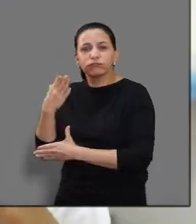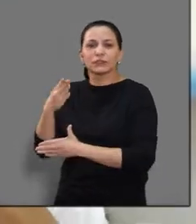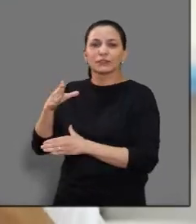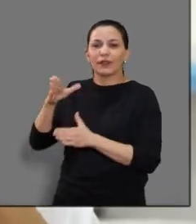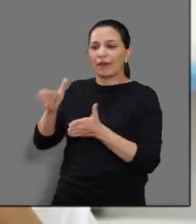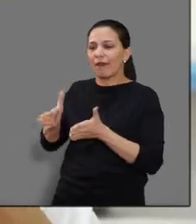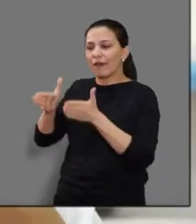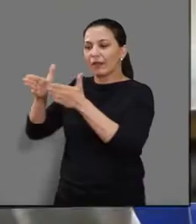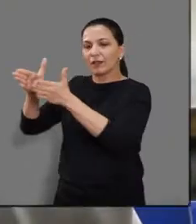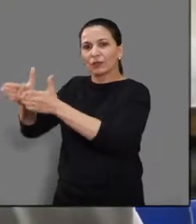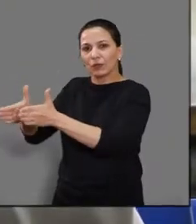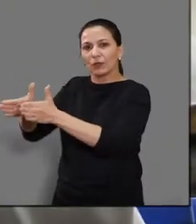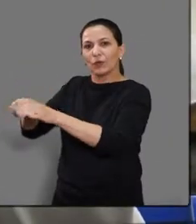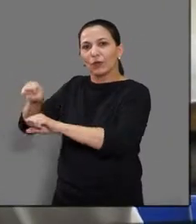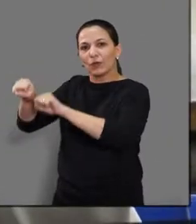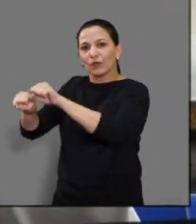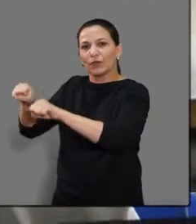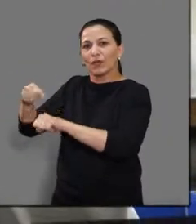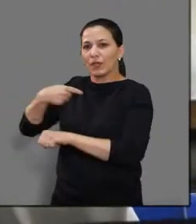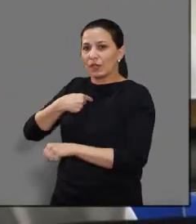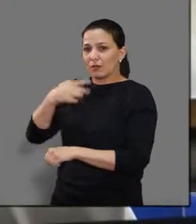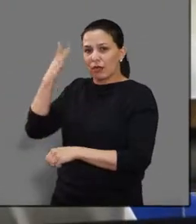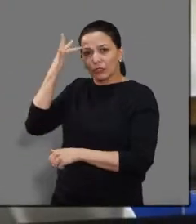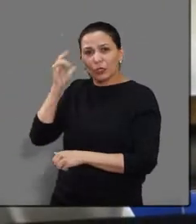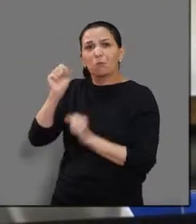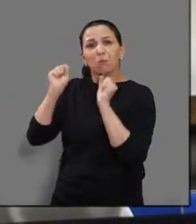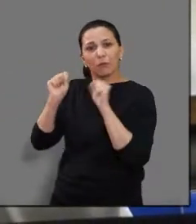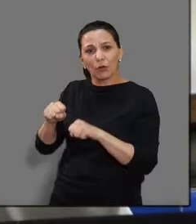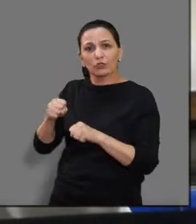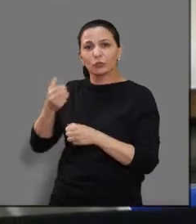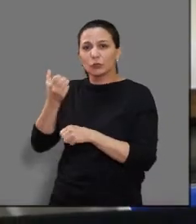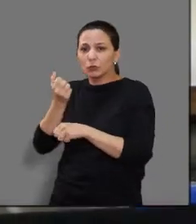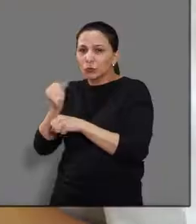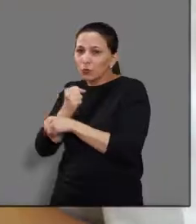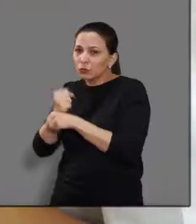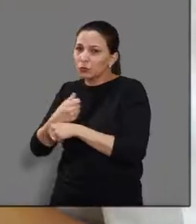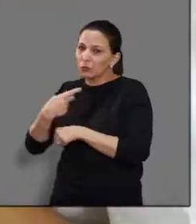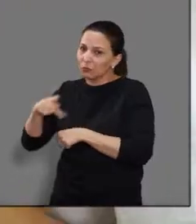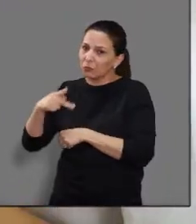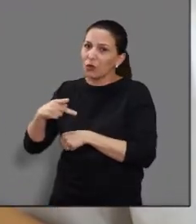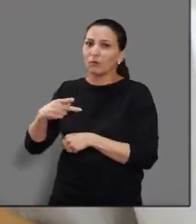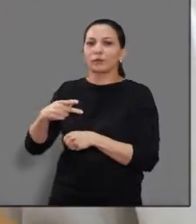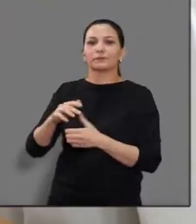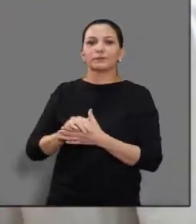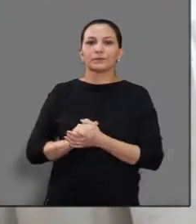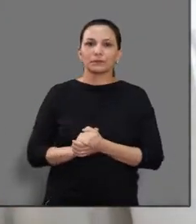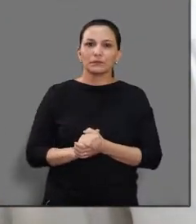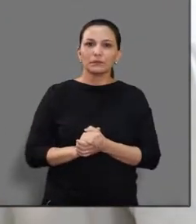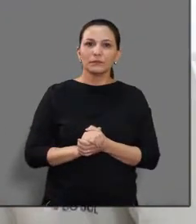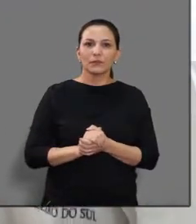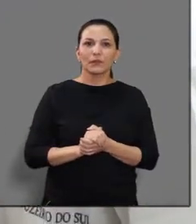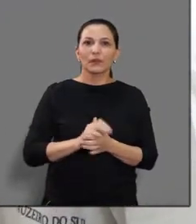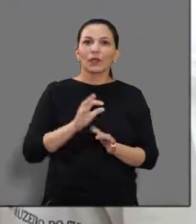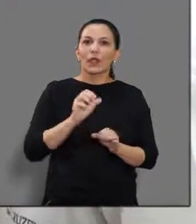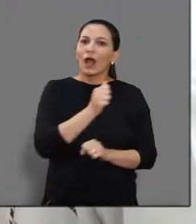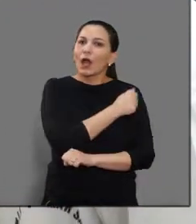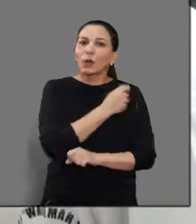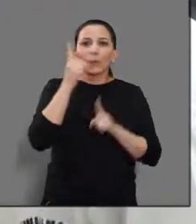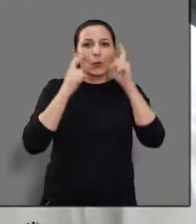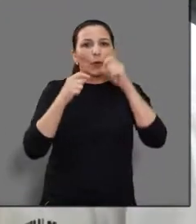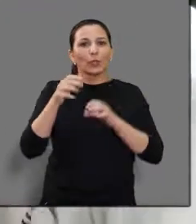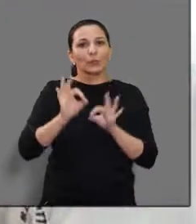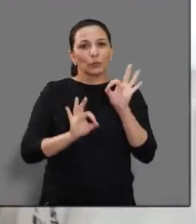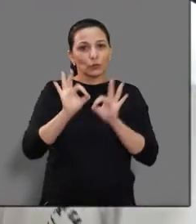preocupação dos alunos, o projeto Parlamento Jovem possibilitou uma movimentação diferente dentro da unidade escolar, com o